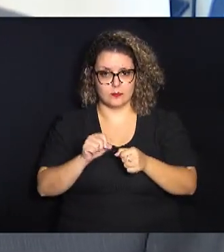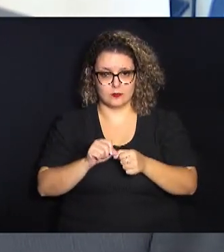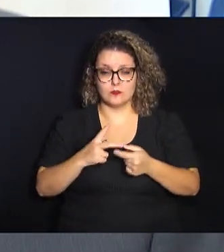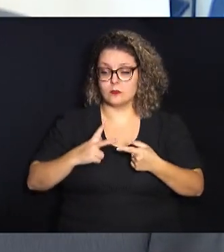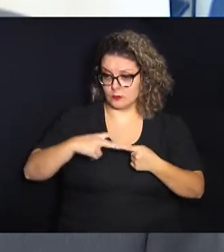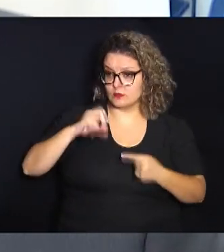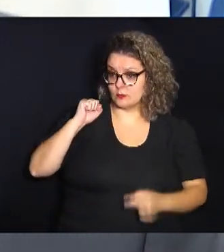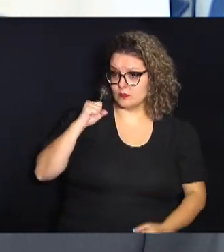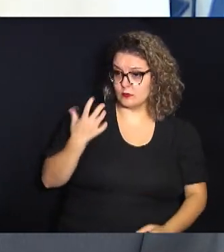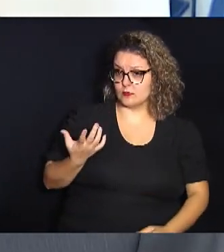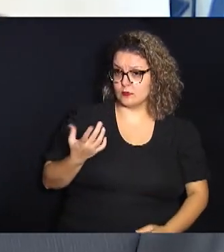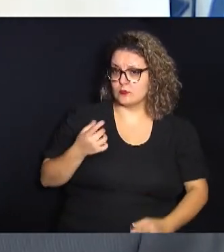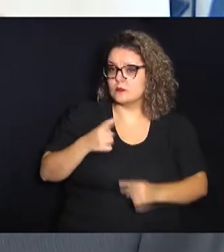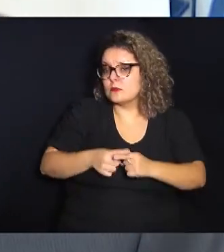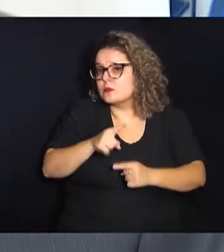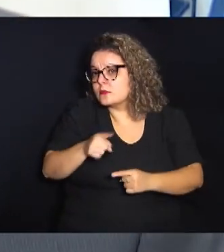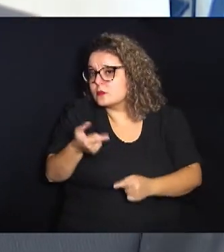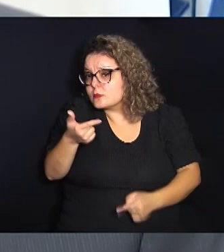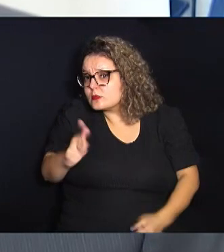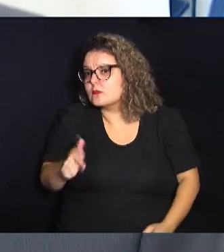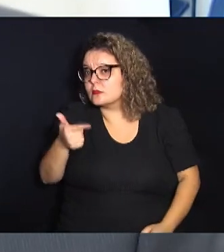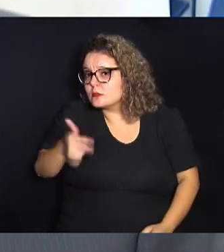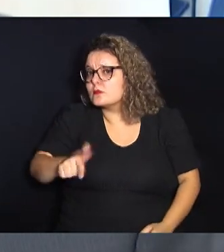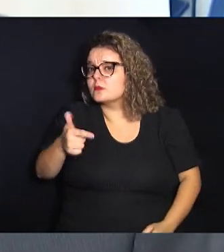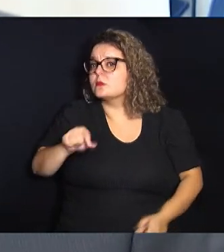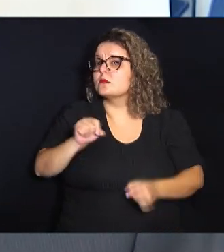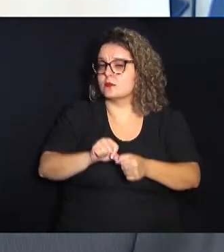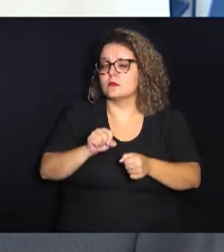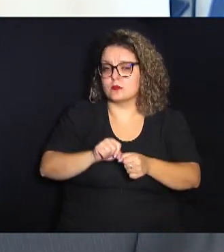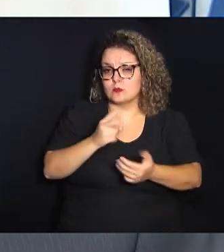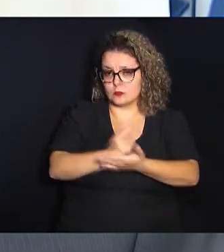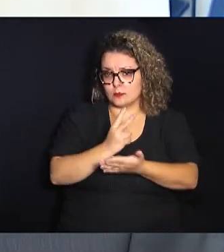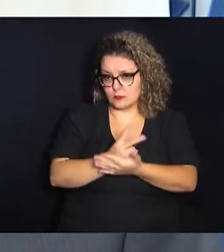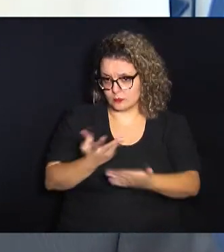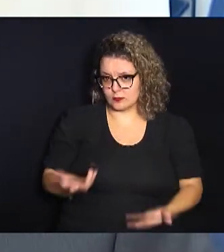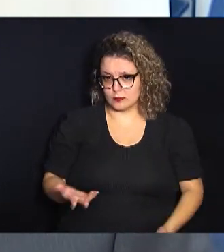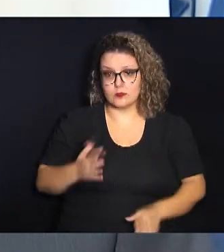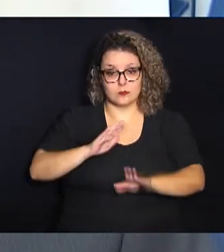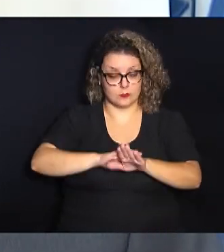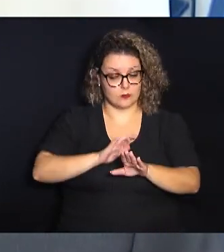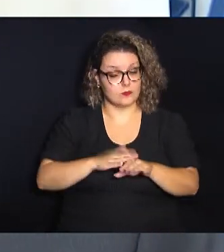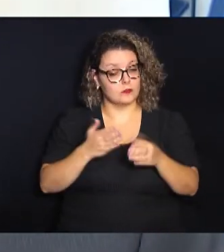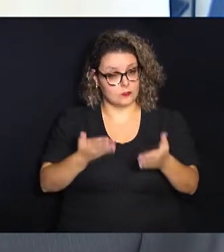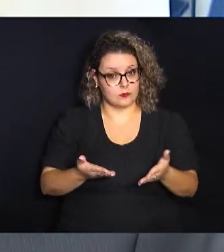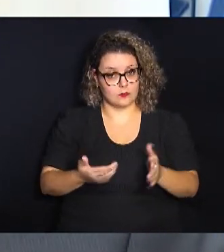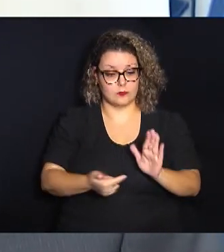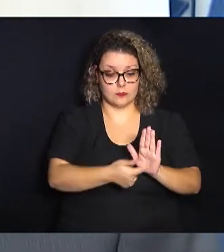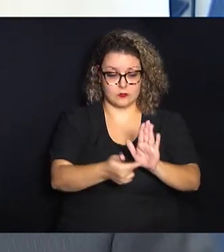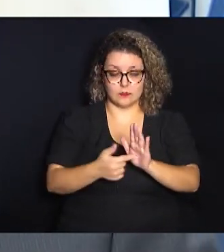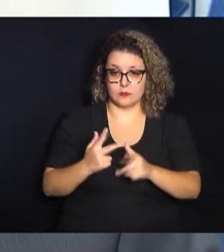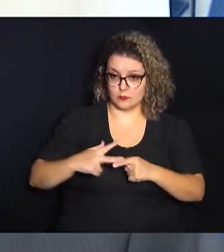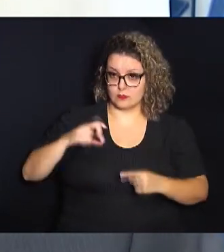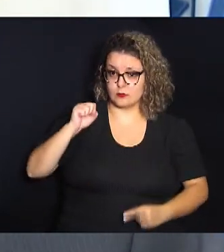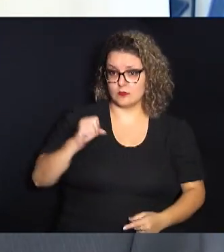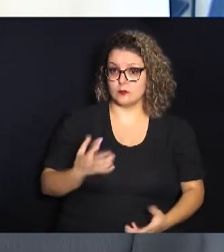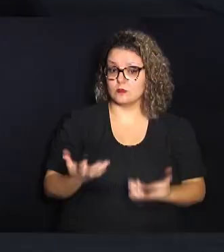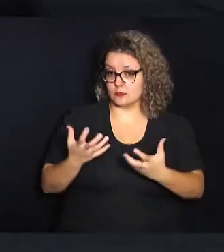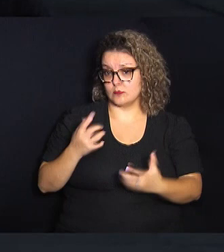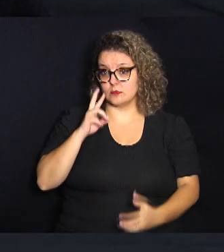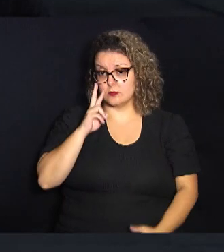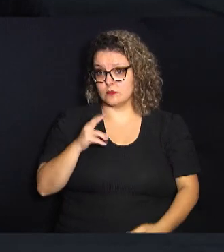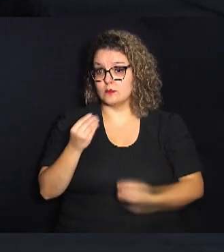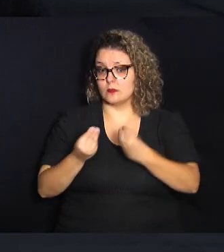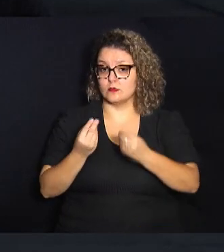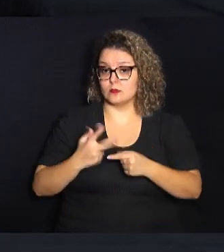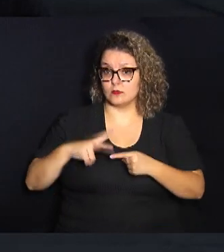por que não repeti-lo com mais frequência? Então, são ações desse tipo que se mostraram exitosas que a gente quer ver como fortalecer